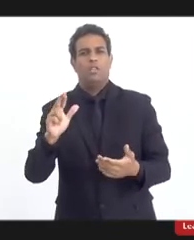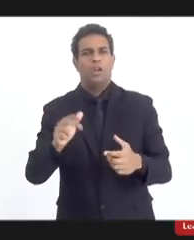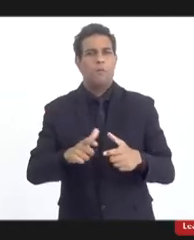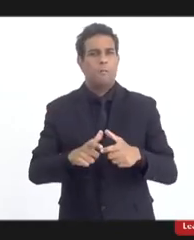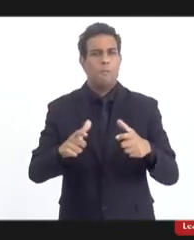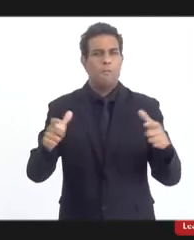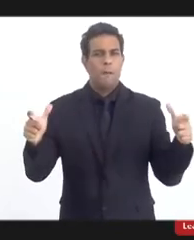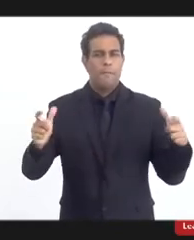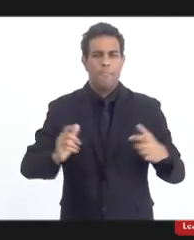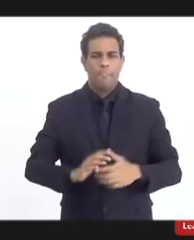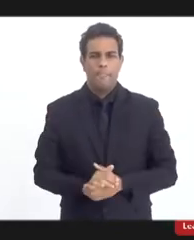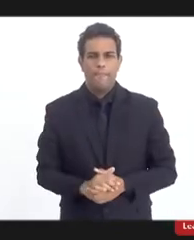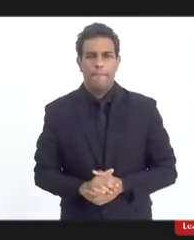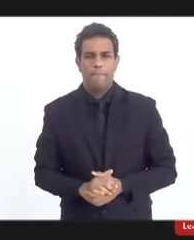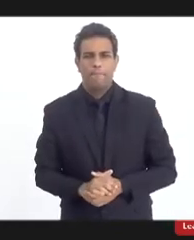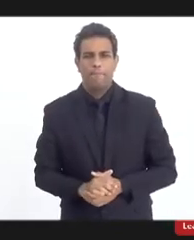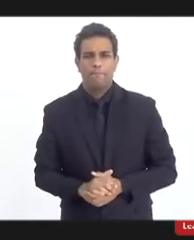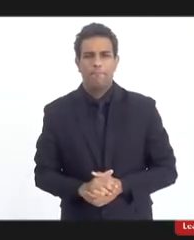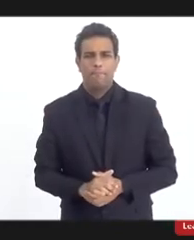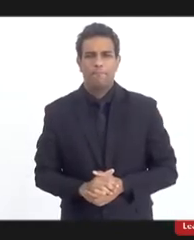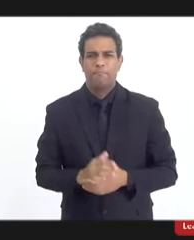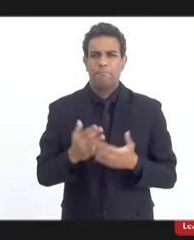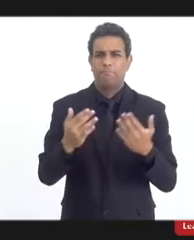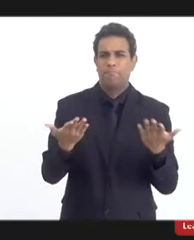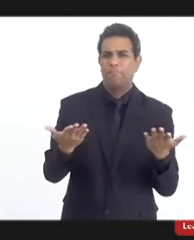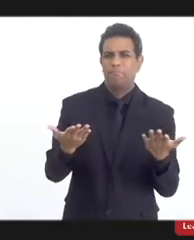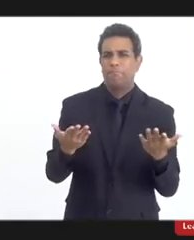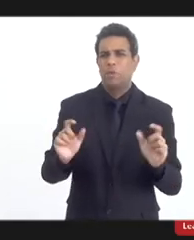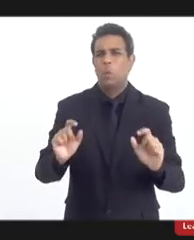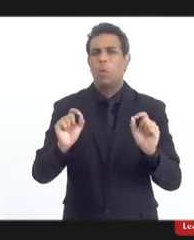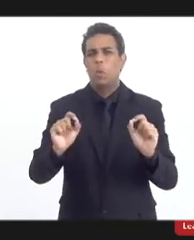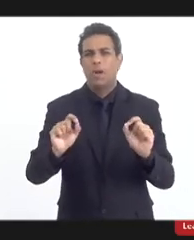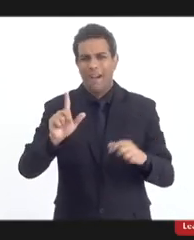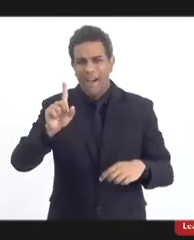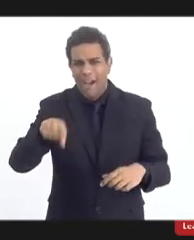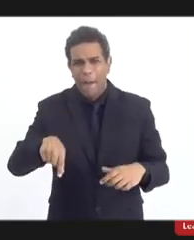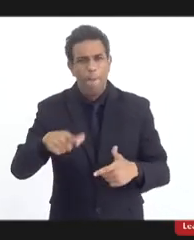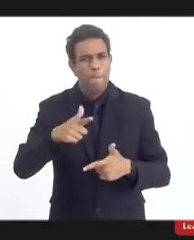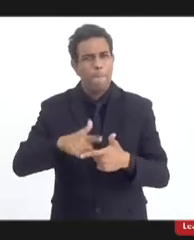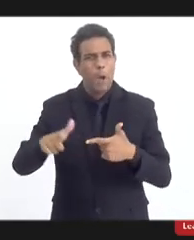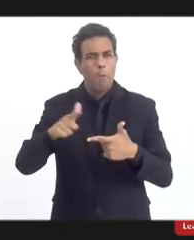Bom, a rigor, isso não seria por si só um problema.